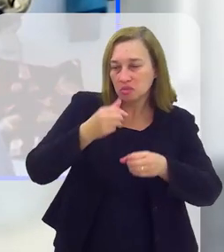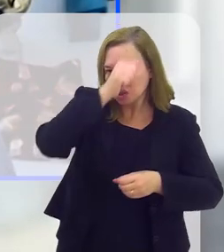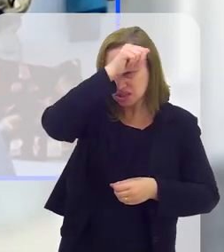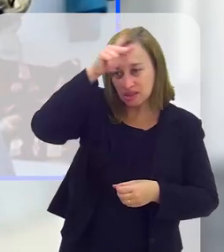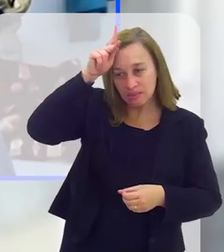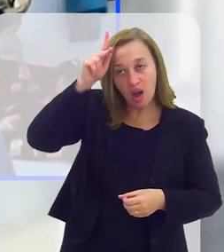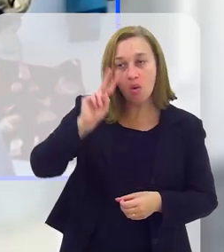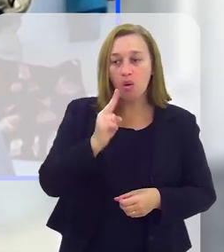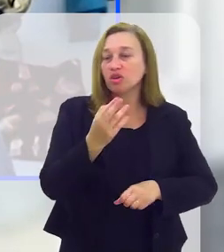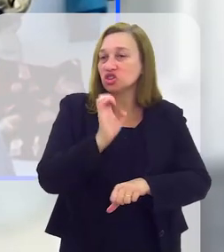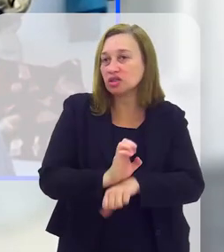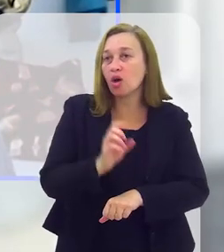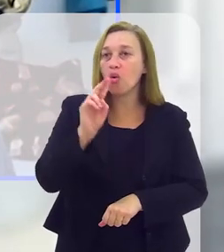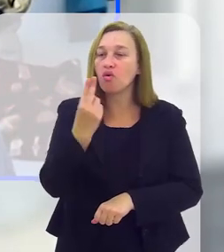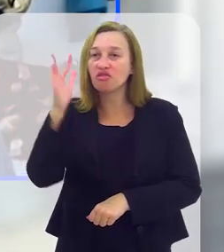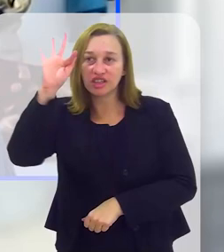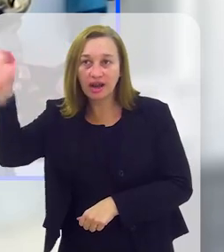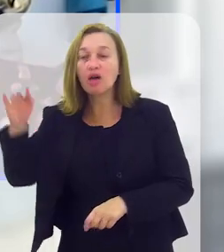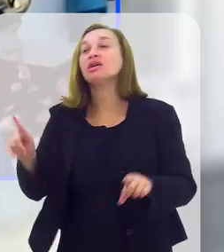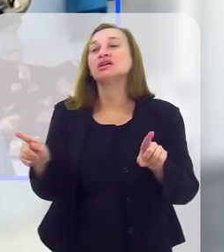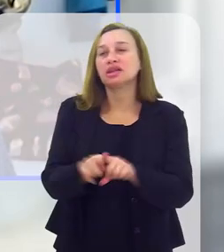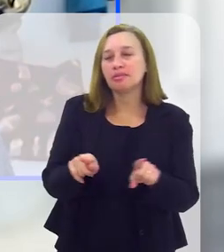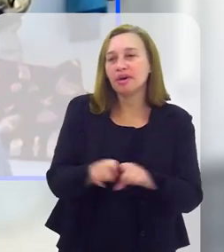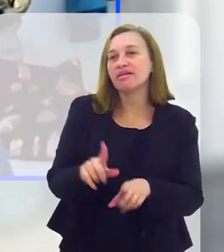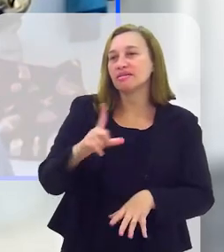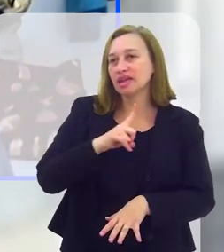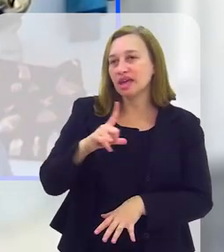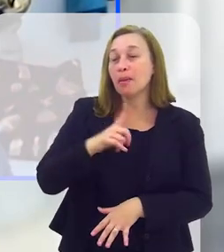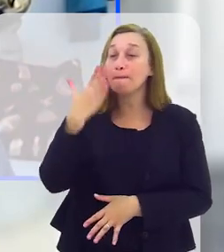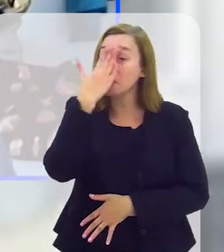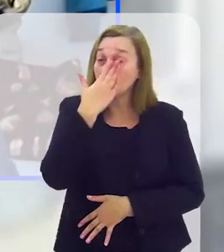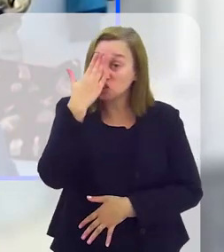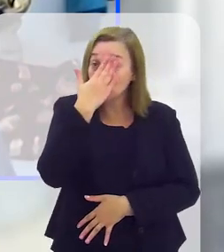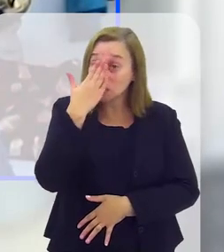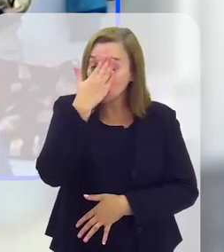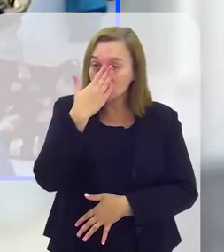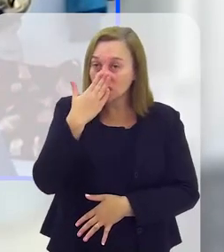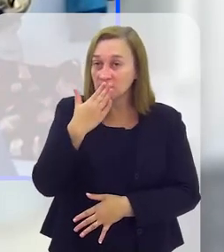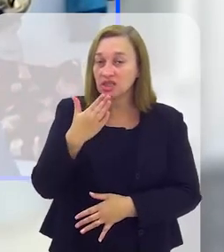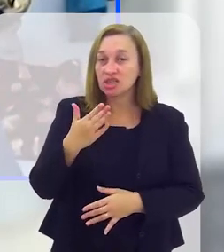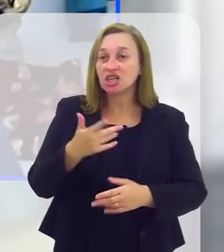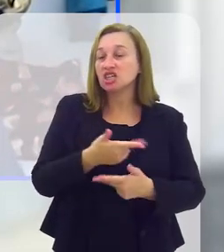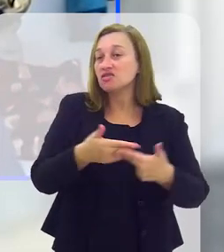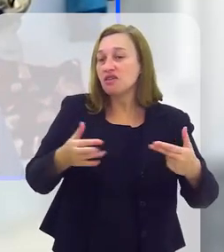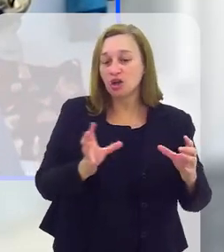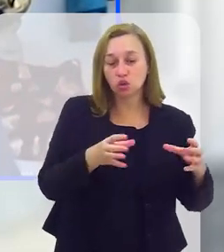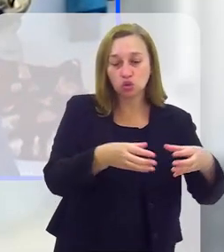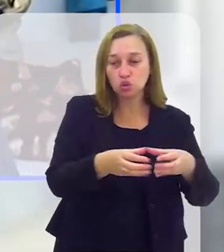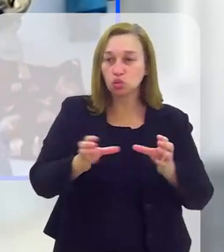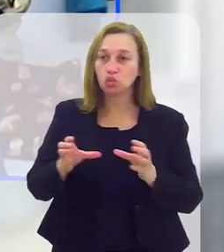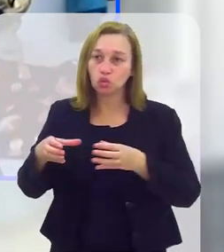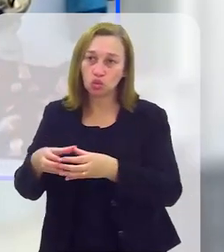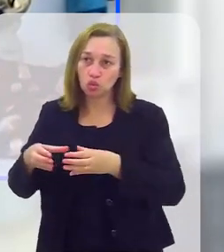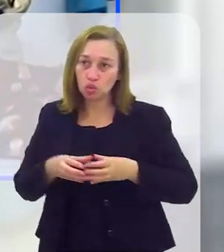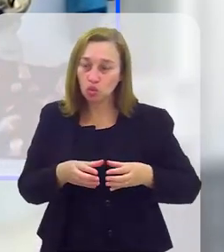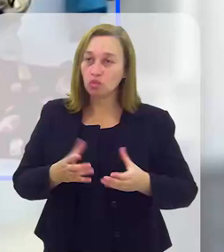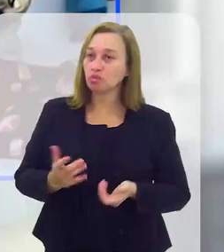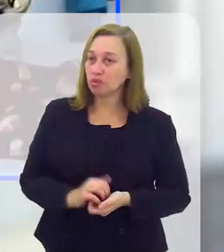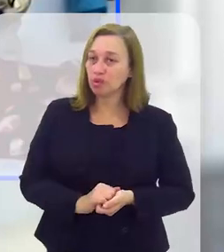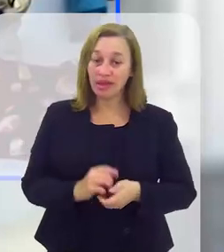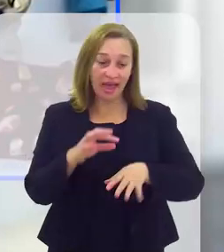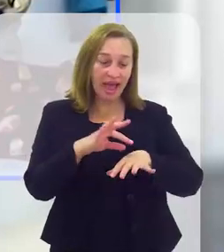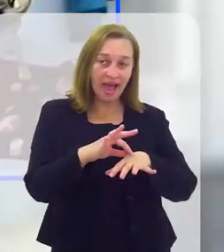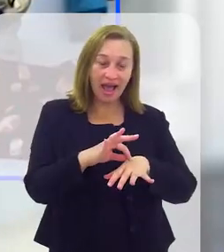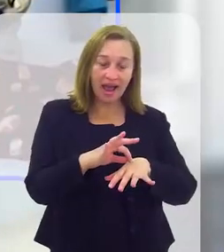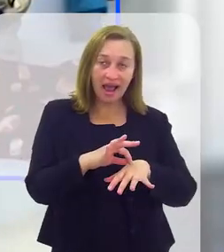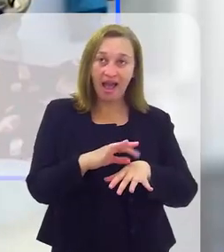municipal, malandro estadual e malandro federal, você tem também as prostitutas de todas